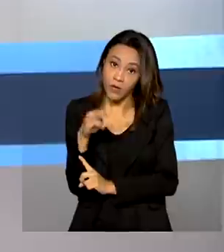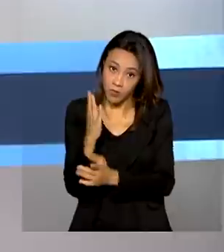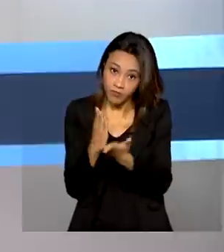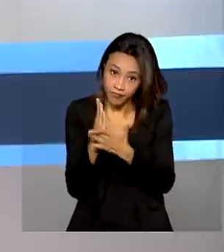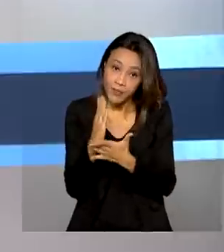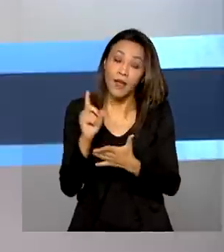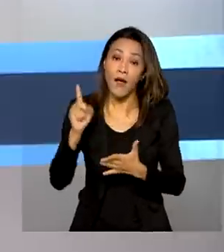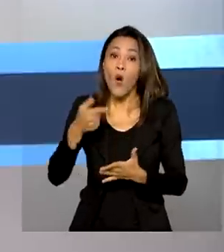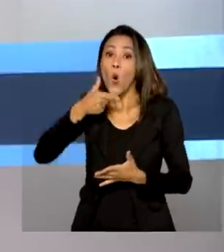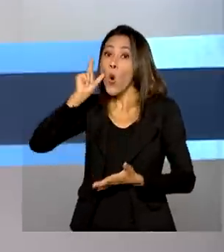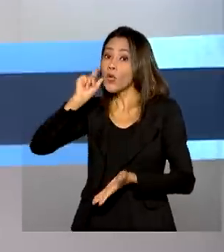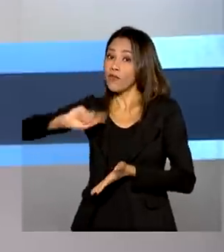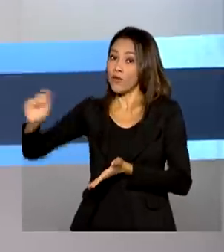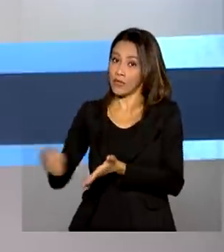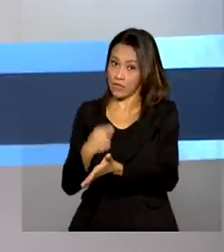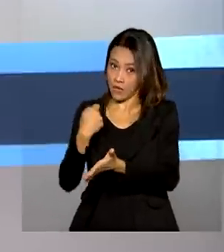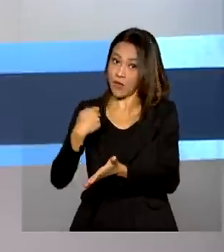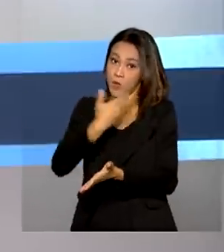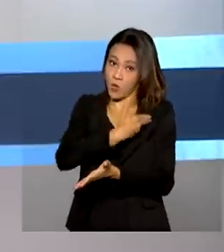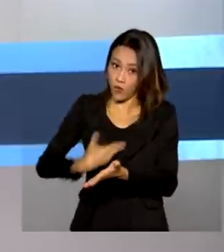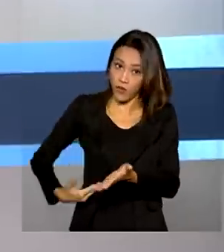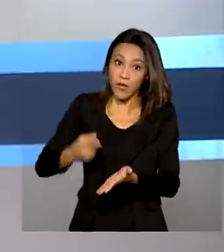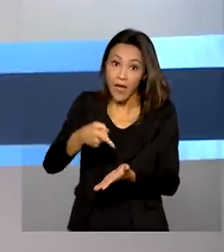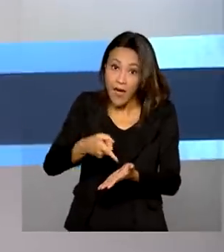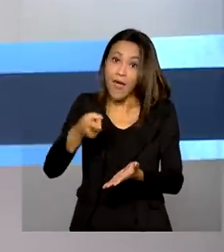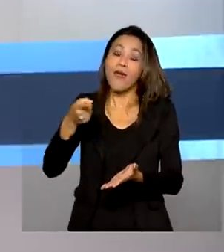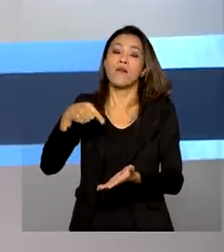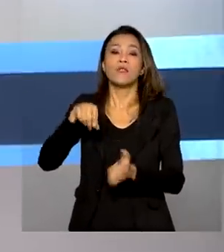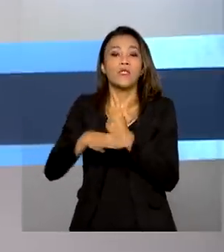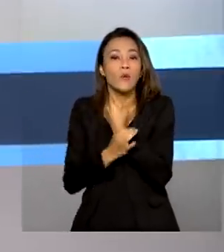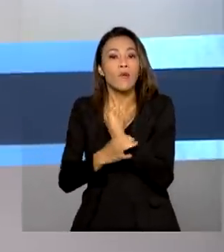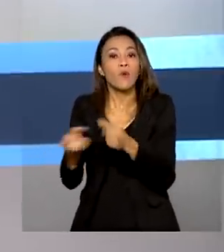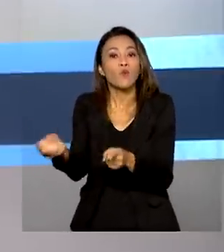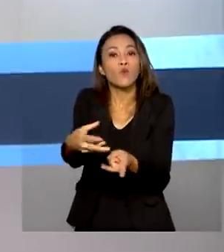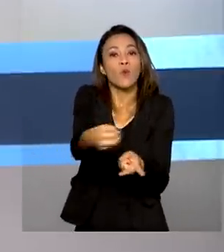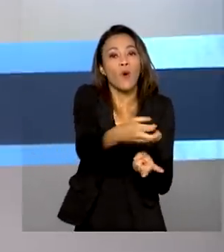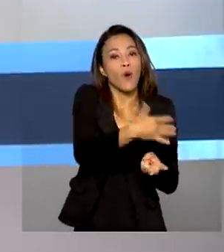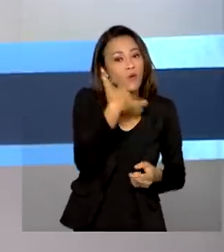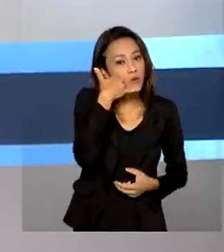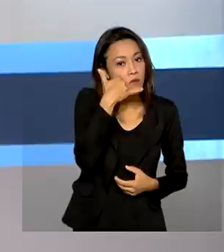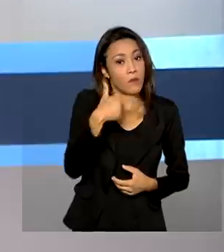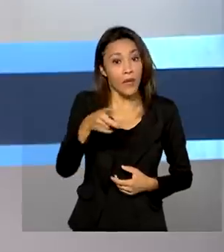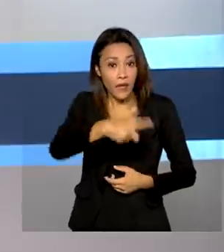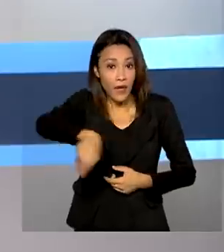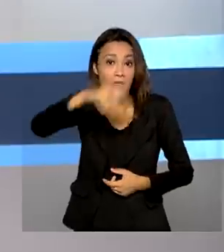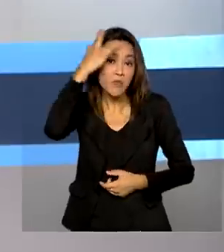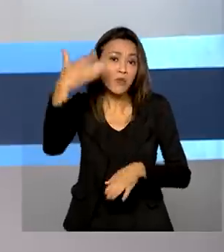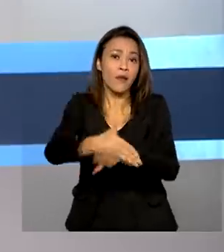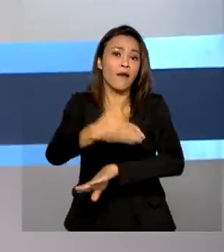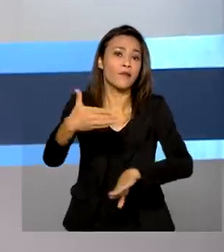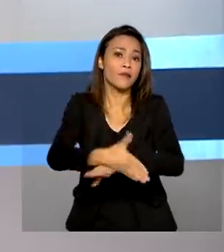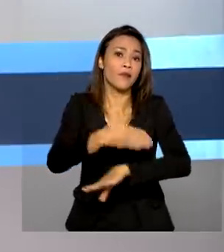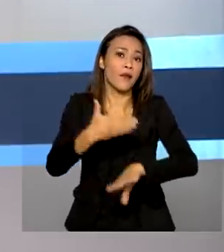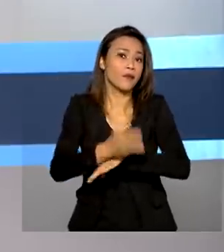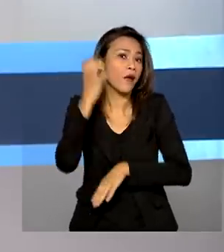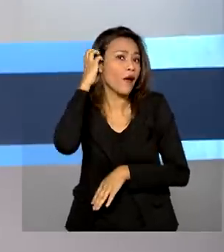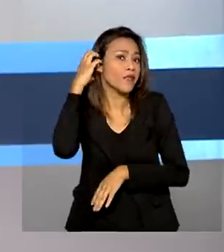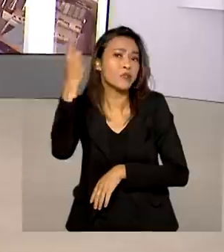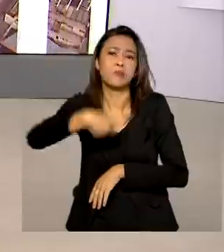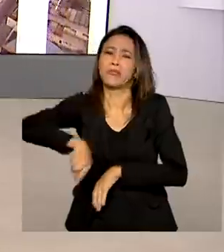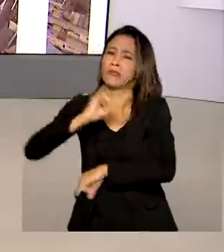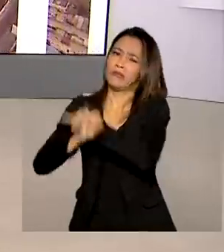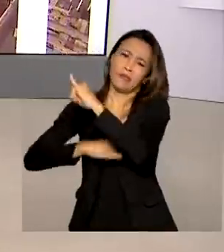governo é válida para novos aparelhos e vai garantir que a população tenha acesso às emissoras sem precisar acessar a internet.